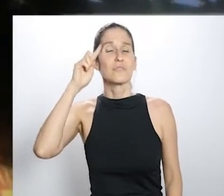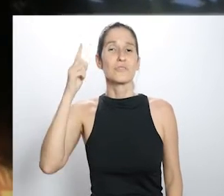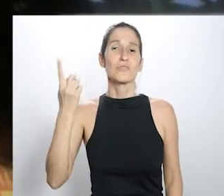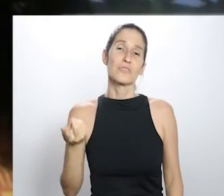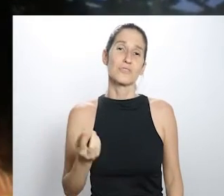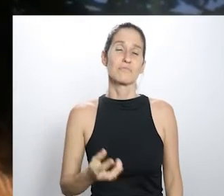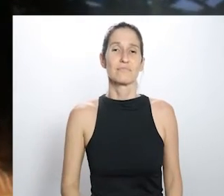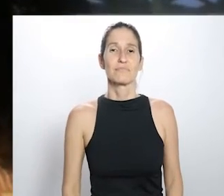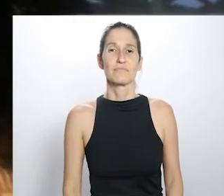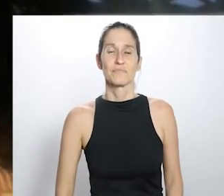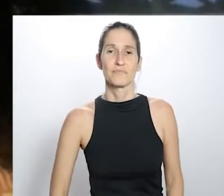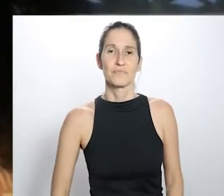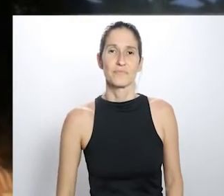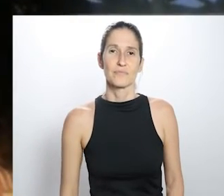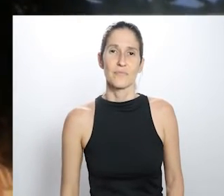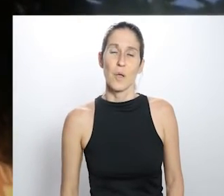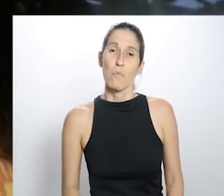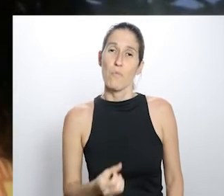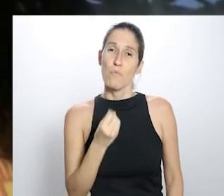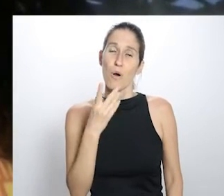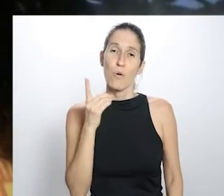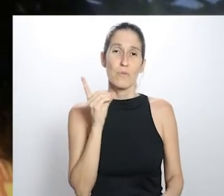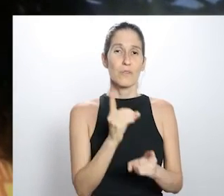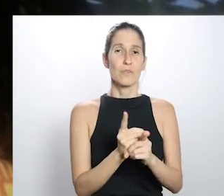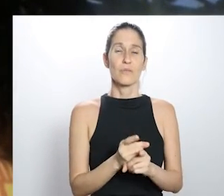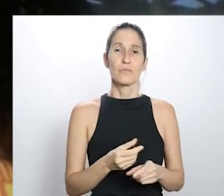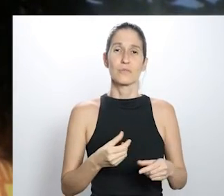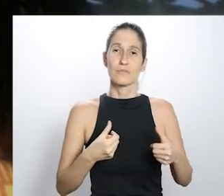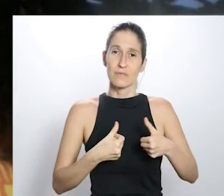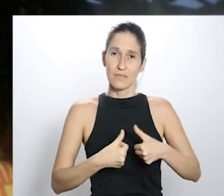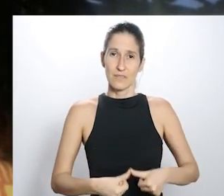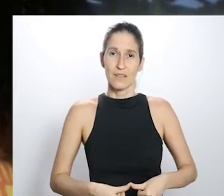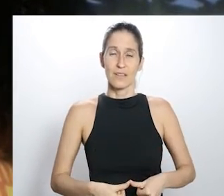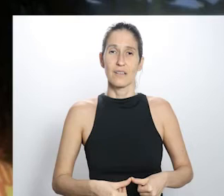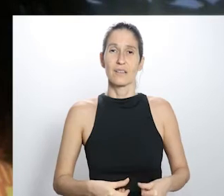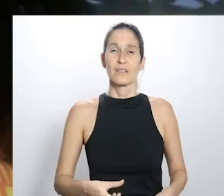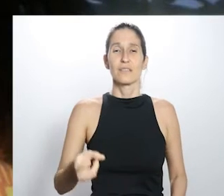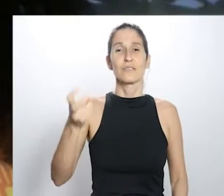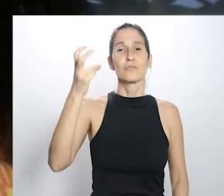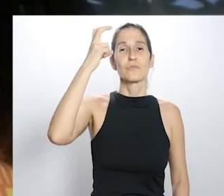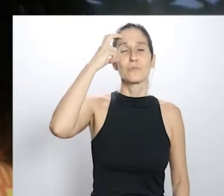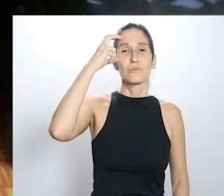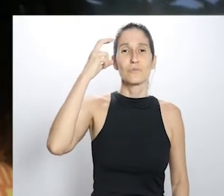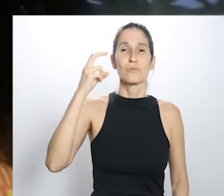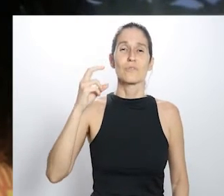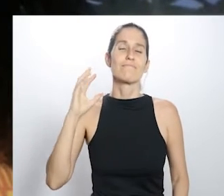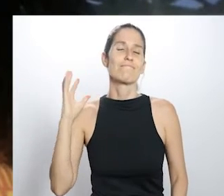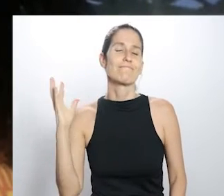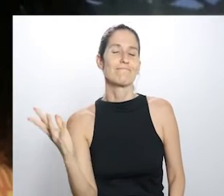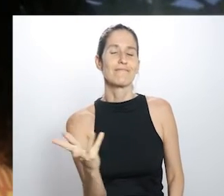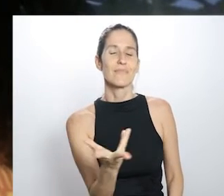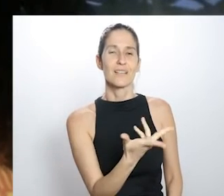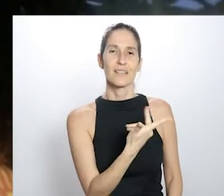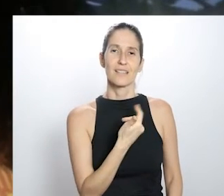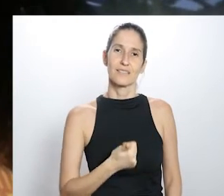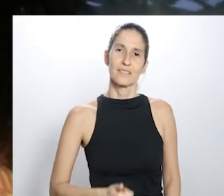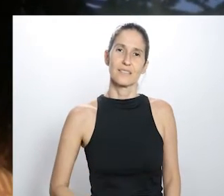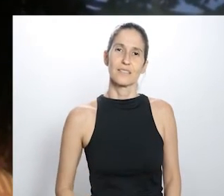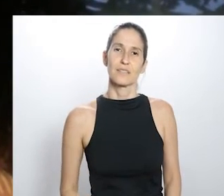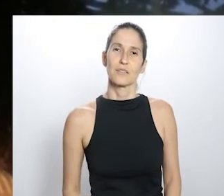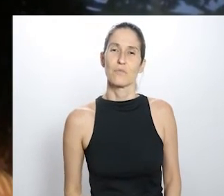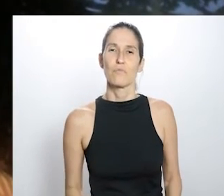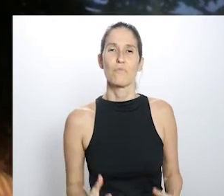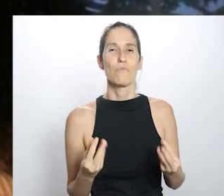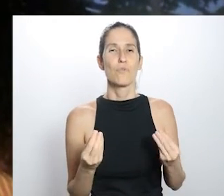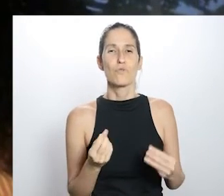Não convive. E muito bom estar nesse encontro também, esse encontro de culturas que é uma maravilha,